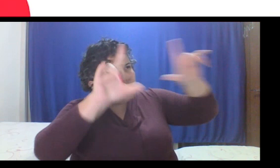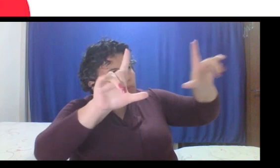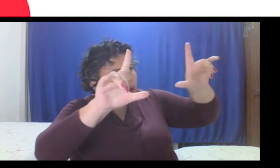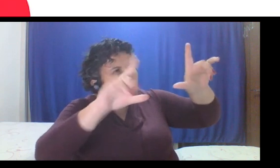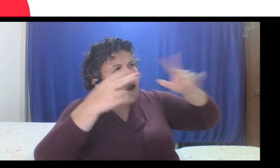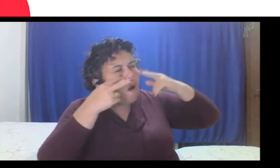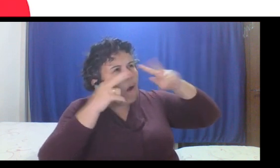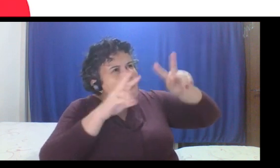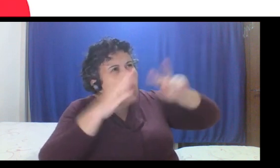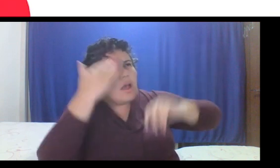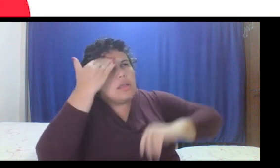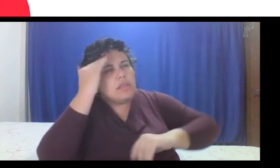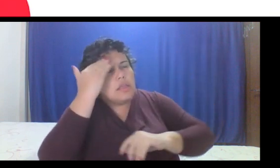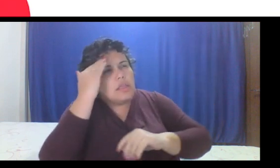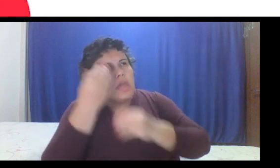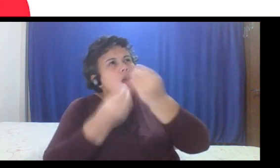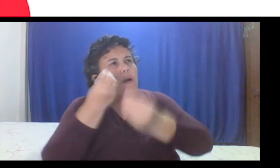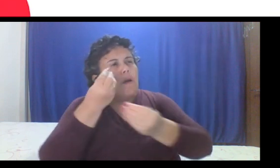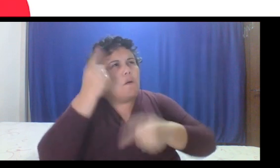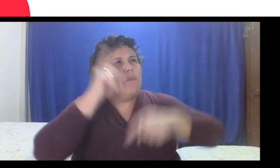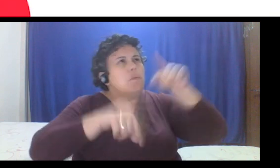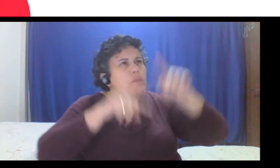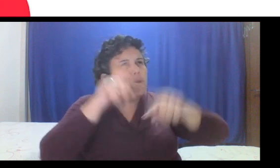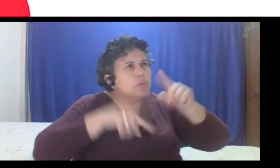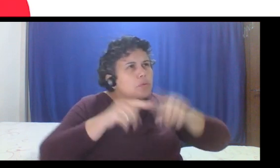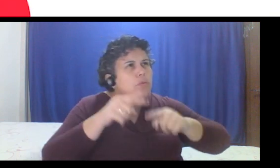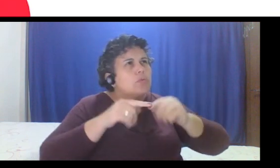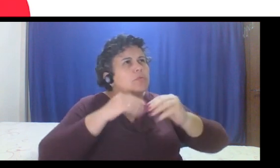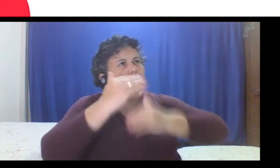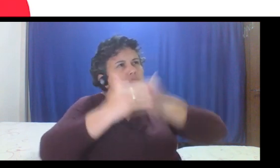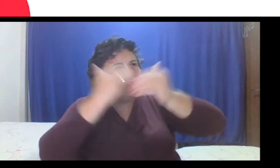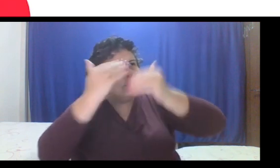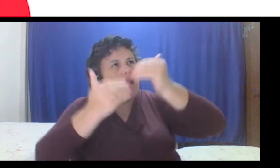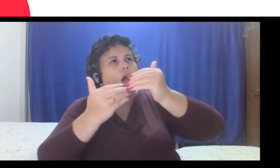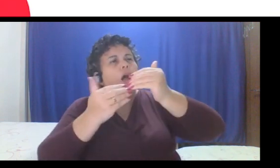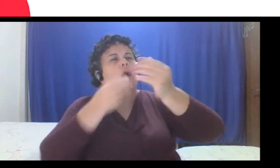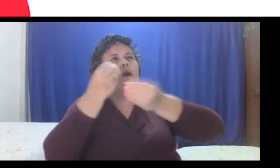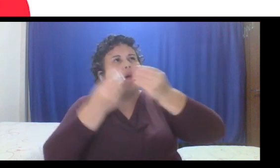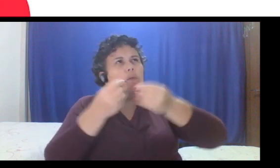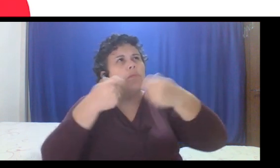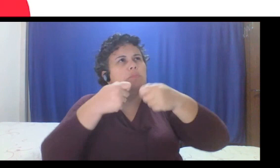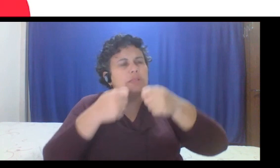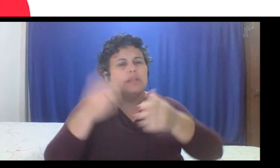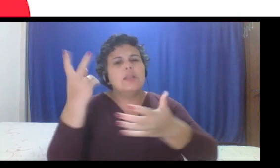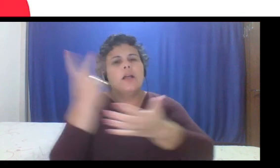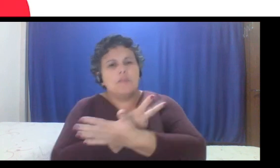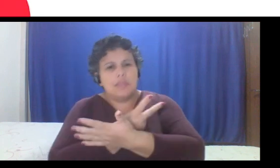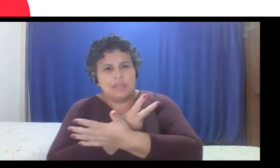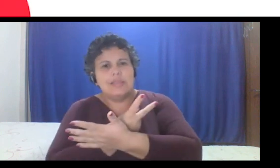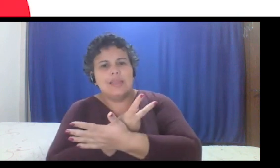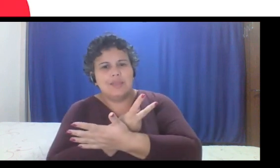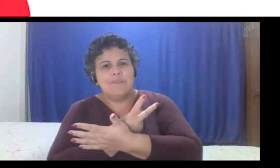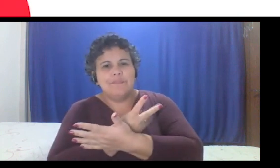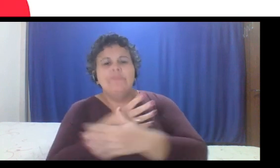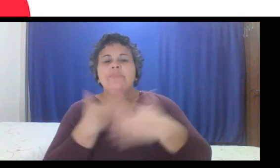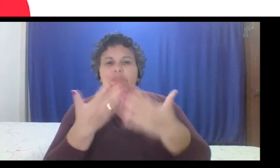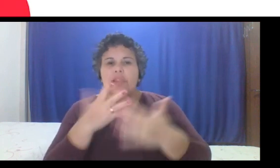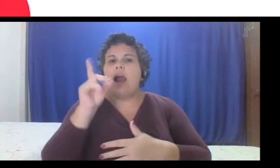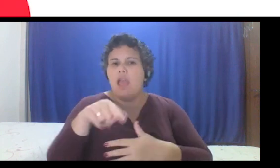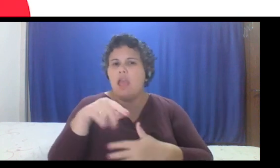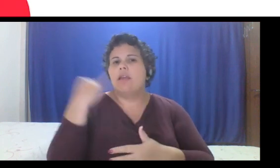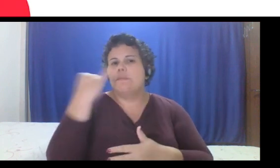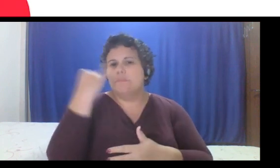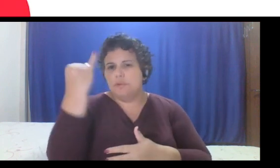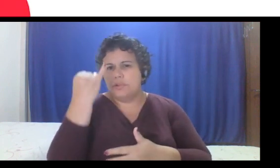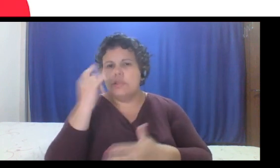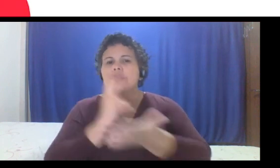desempenhando da forma que ele deveria, né, está acontecendo ali o que deveria acontecer, então é muito importante a gente sempre estar